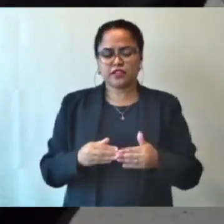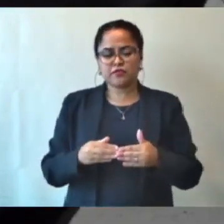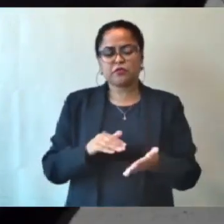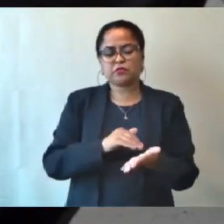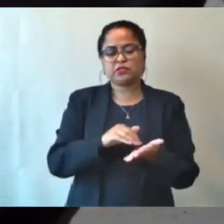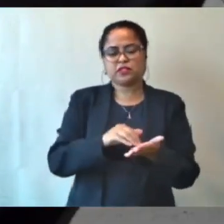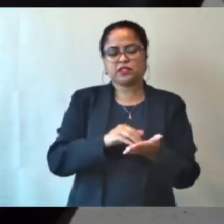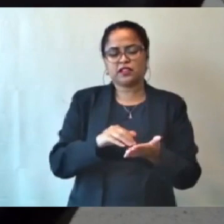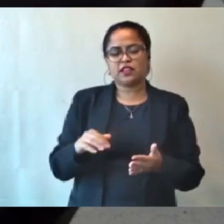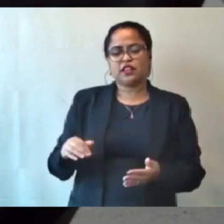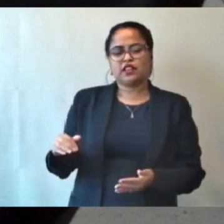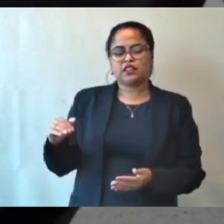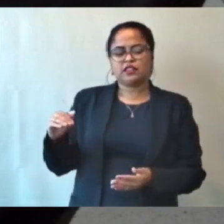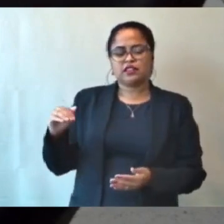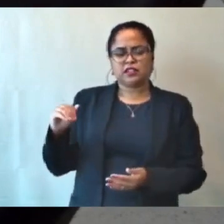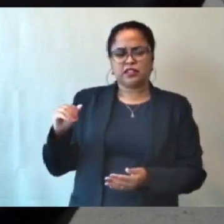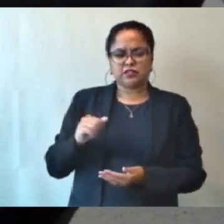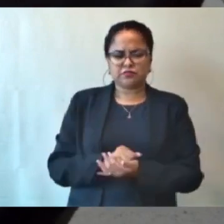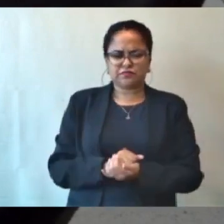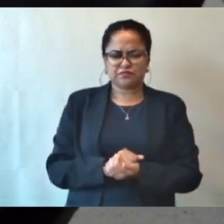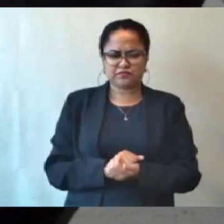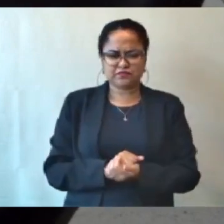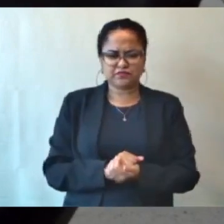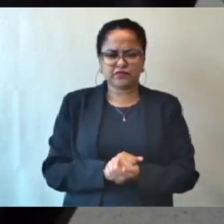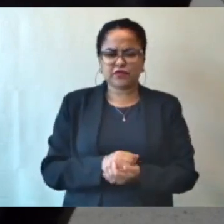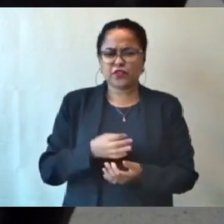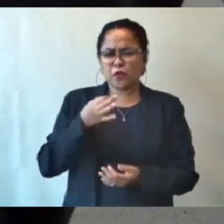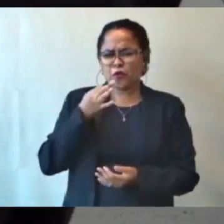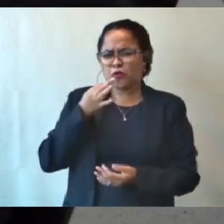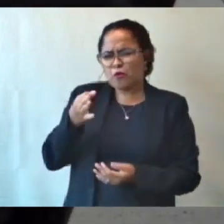mas era só isso que ele fazia a observação.